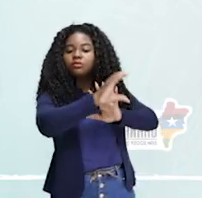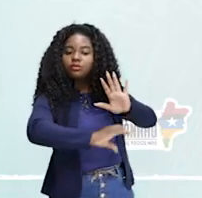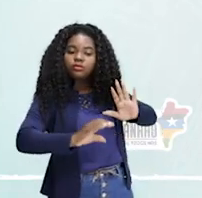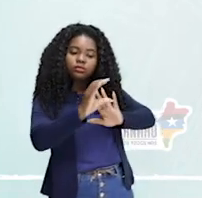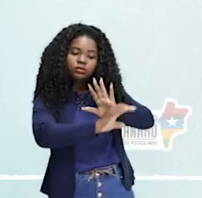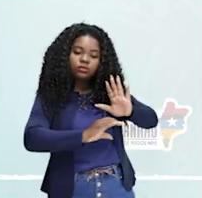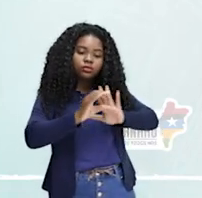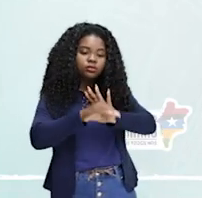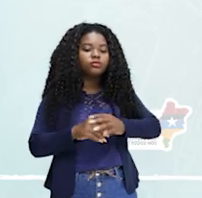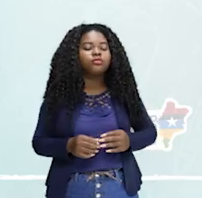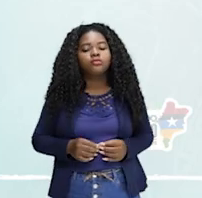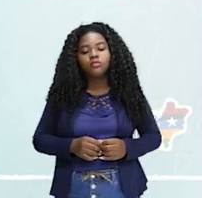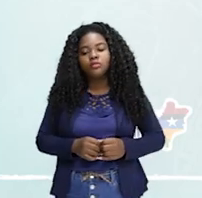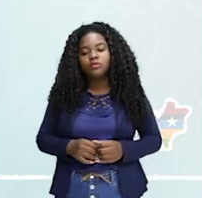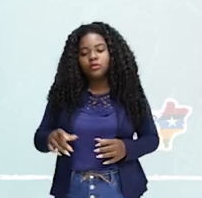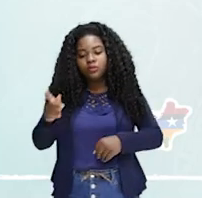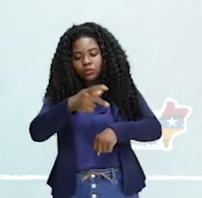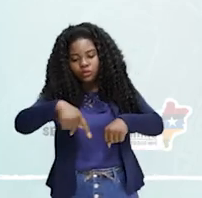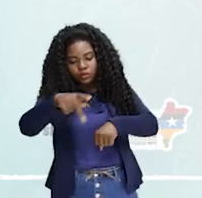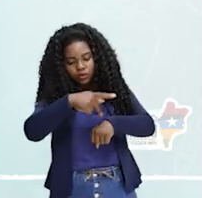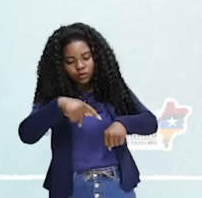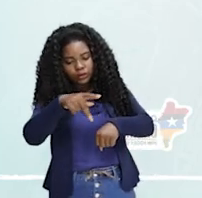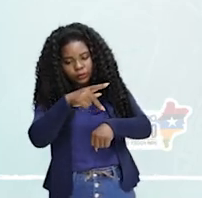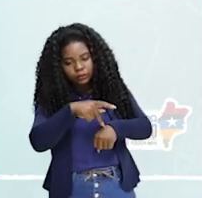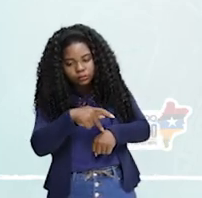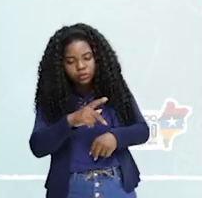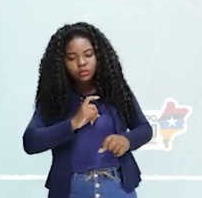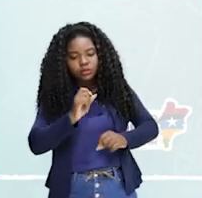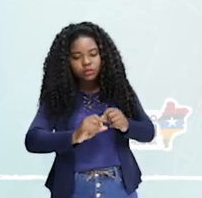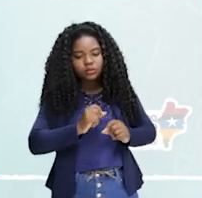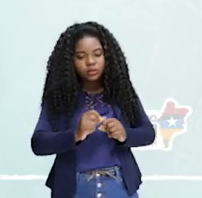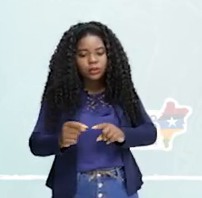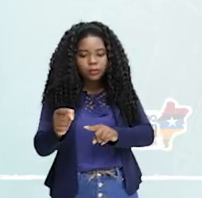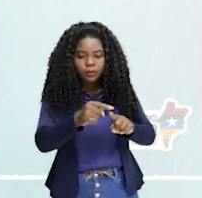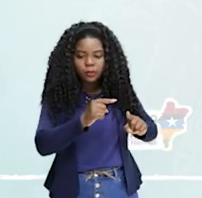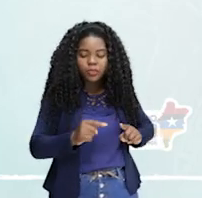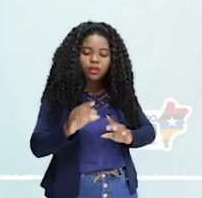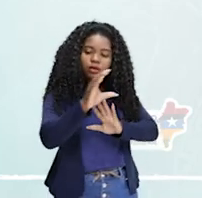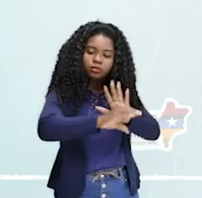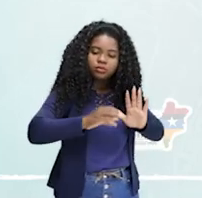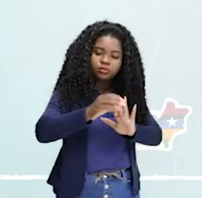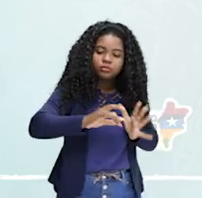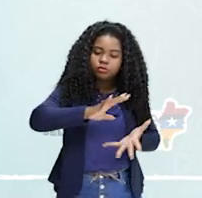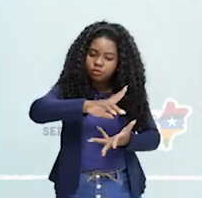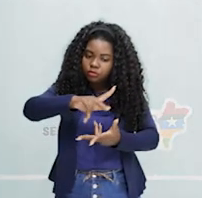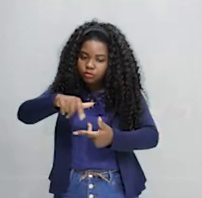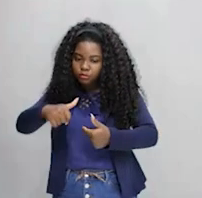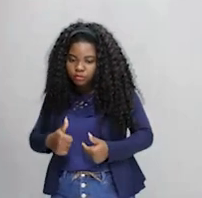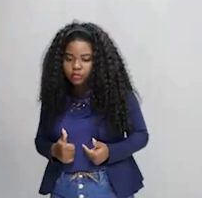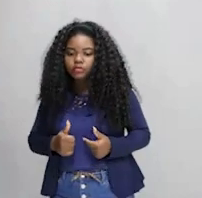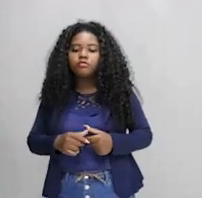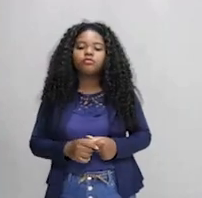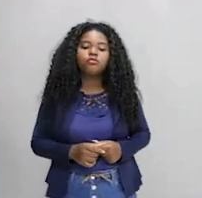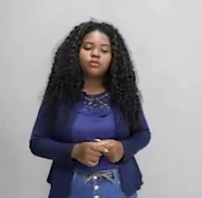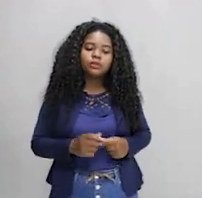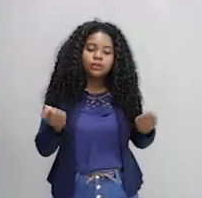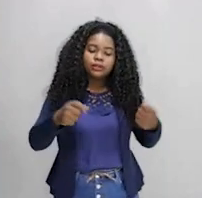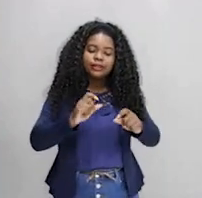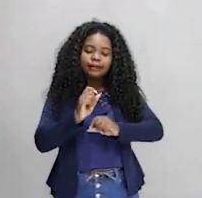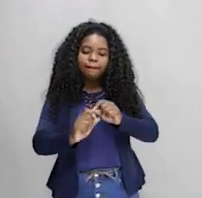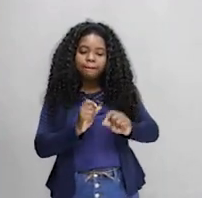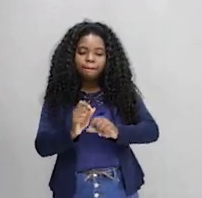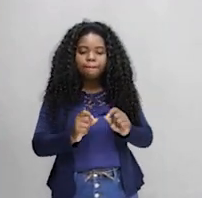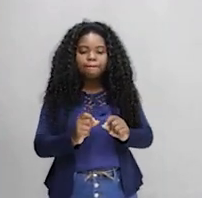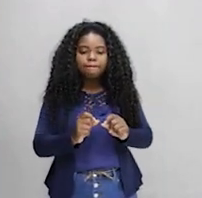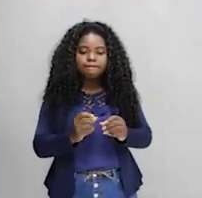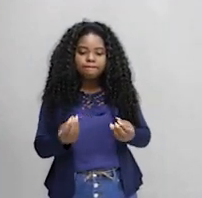onde os países buscam avaliar a situação das questões climáticas no planeta e propor mecanismos para garantir as